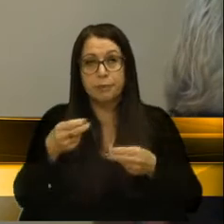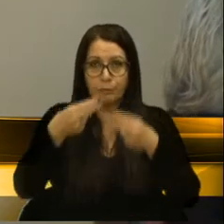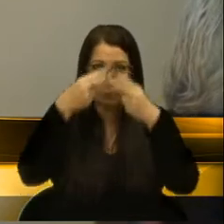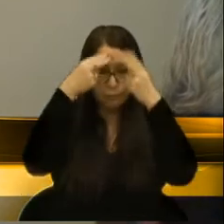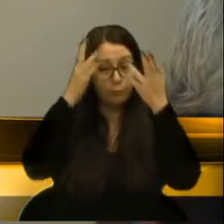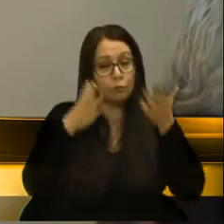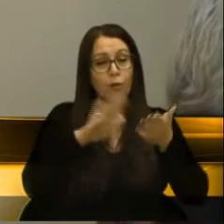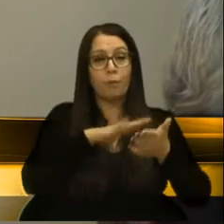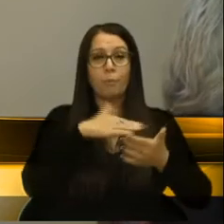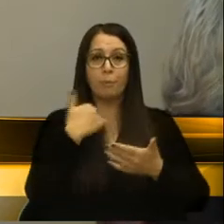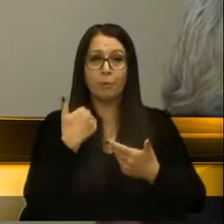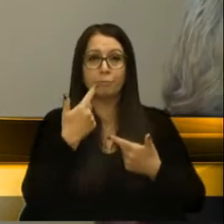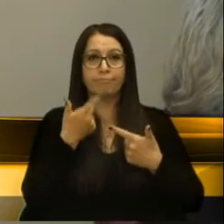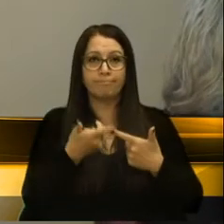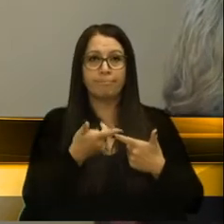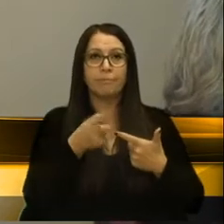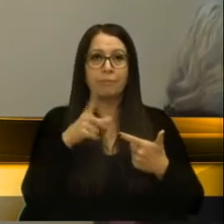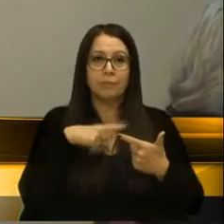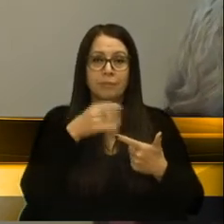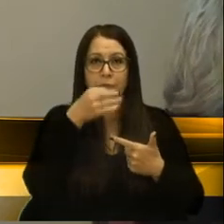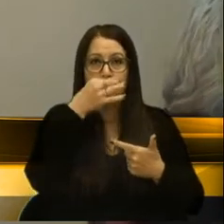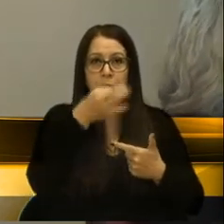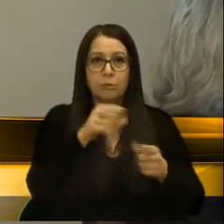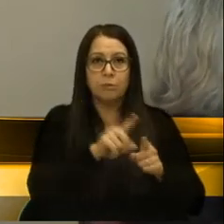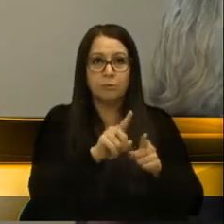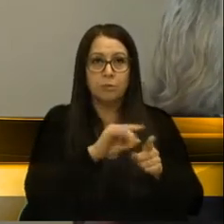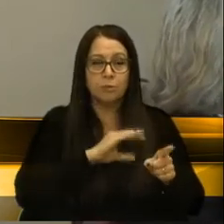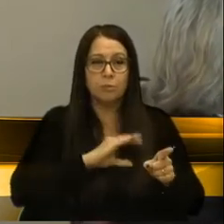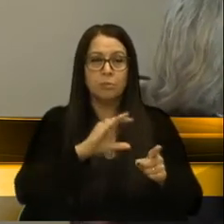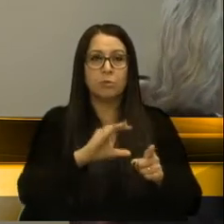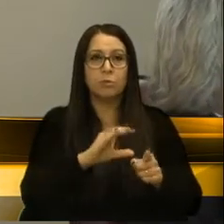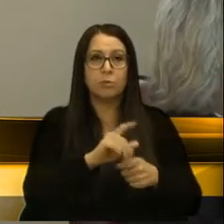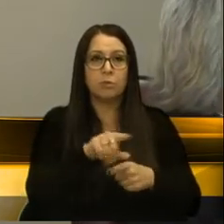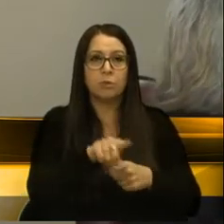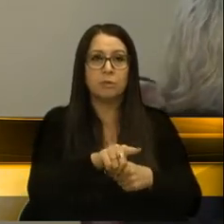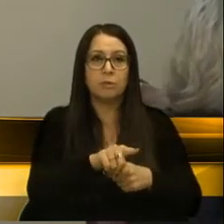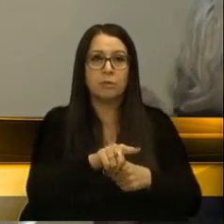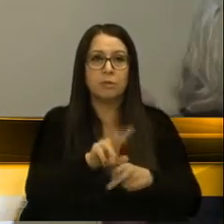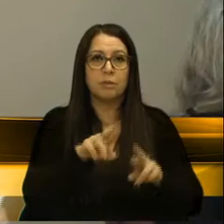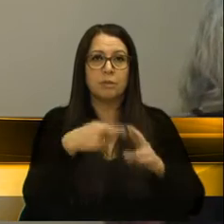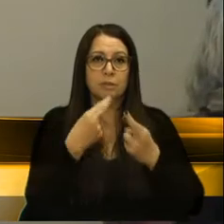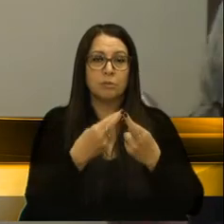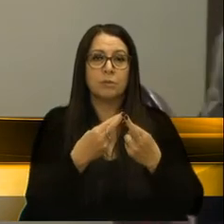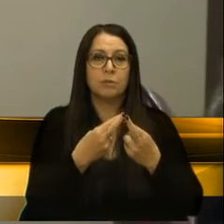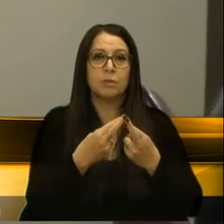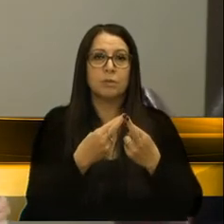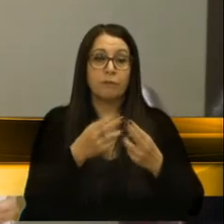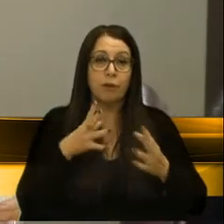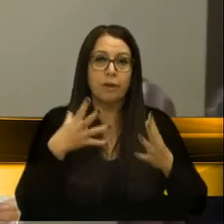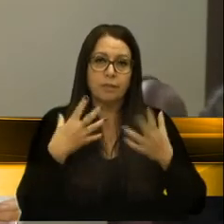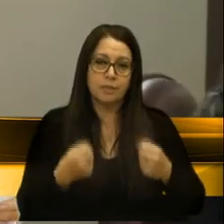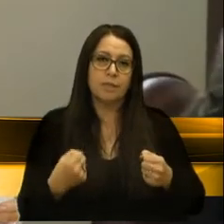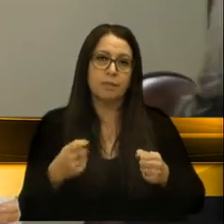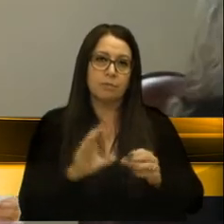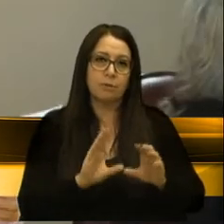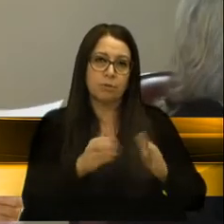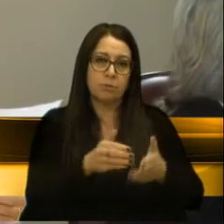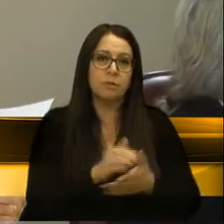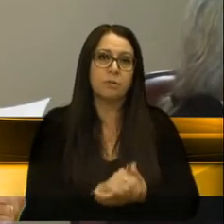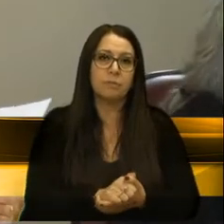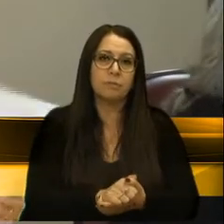morte. Então, houve essa sugestão do coordenador Ayrton durante aquela nossa reunião, que foi acolhida pela comissão.